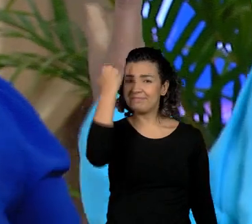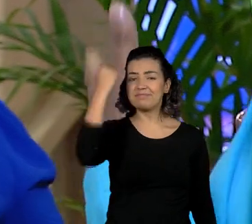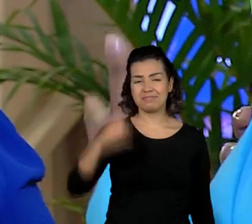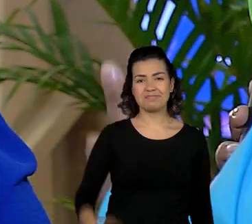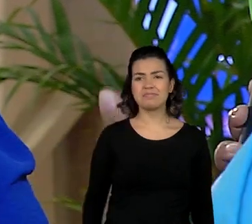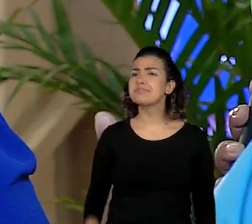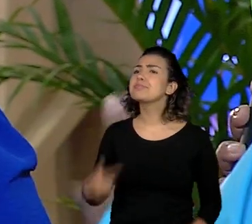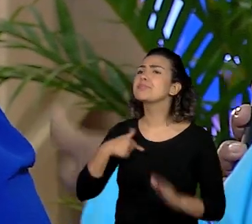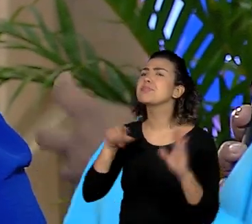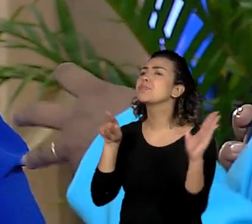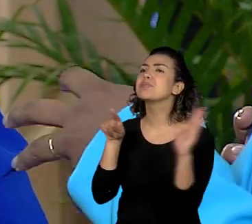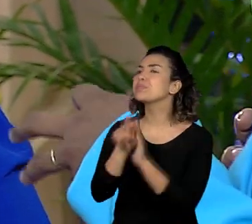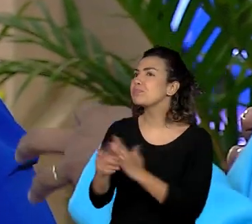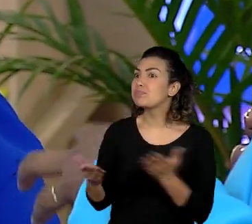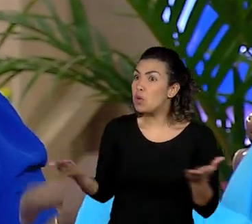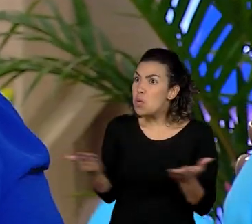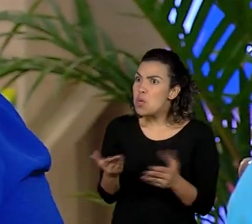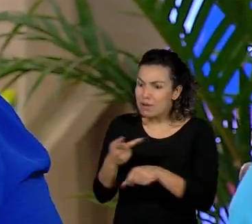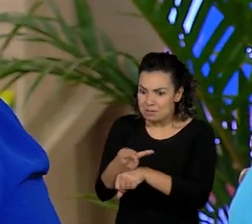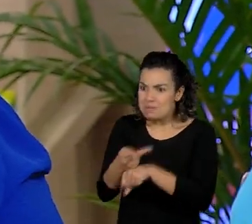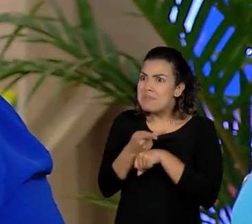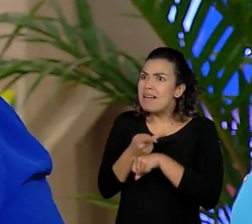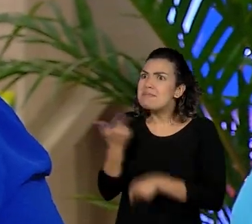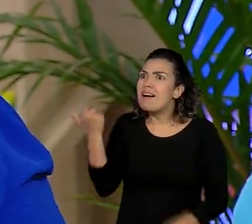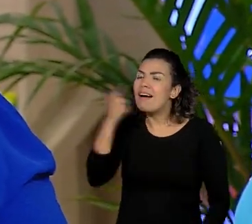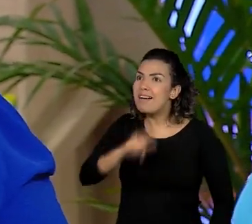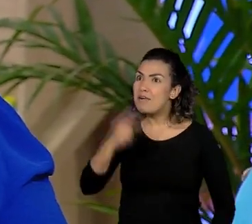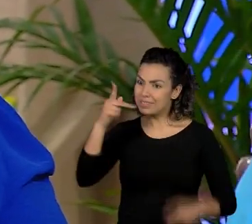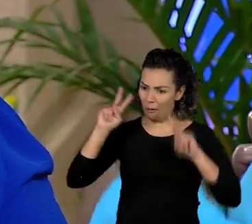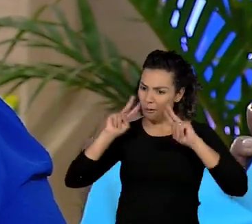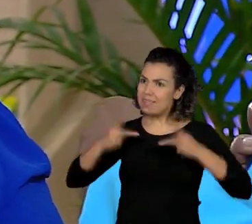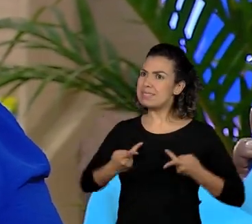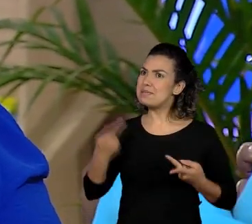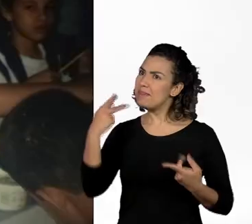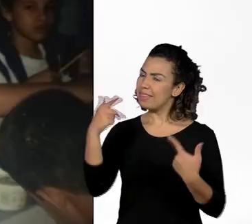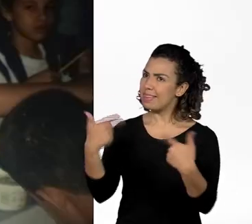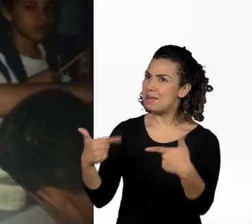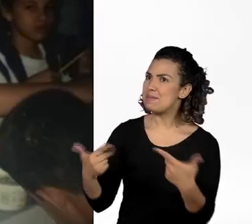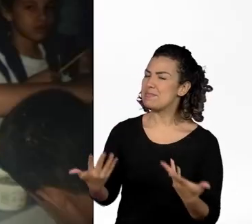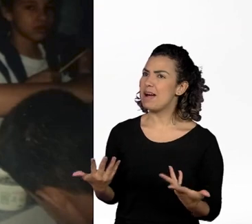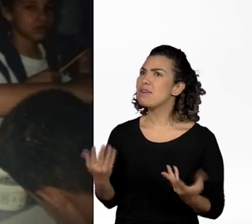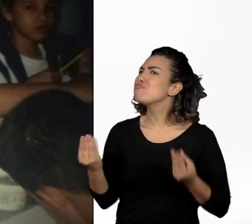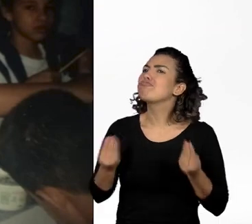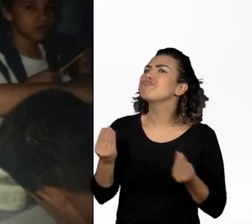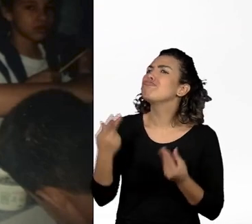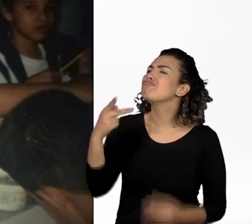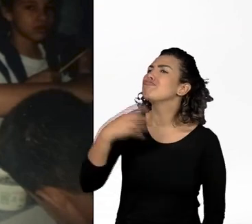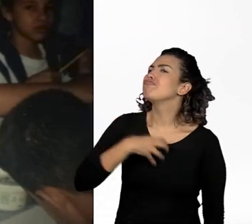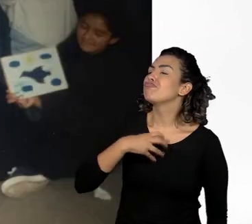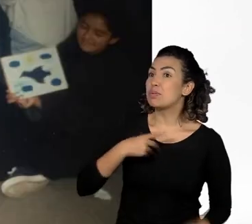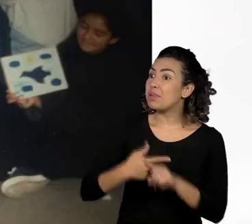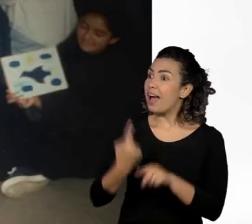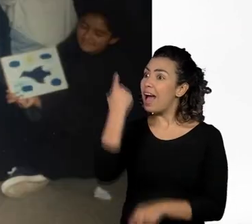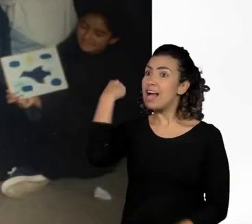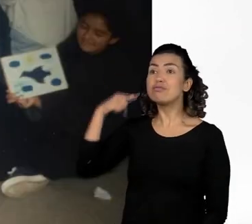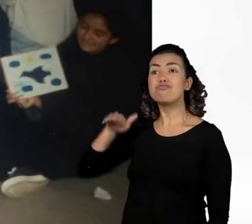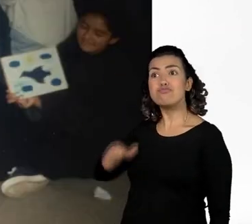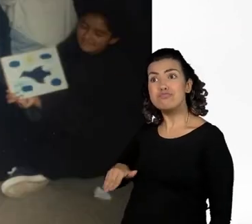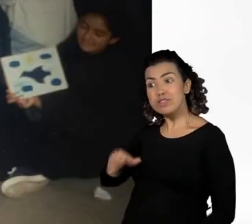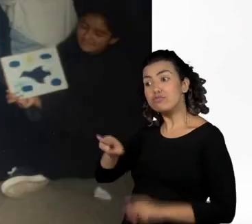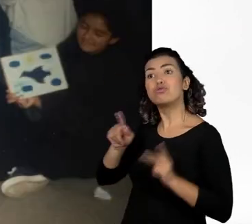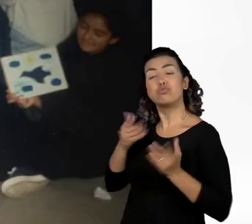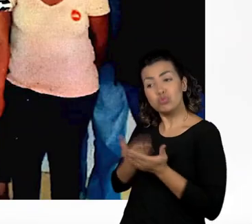Como é que é pra você hoje ter esse reconhecimento do seu trabalho, grande parte dele feito na escola que você estudou? É um